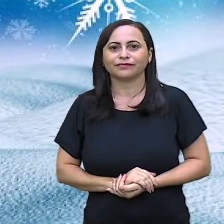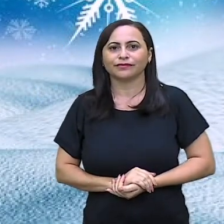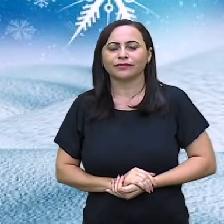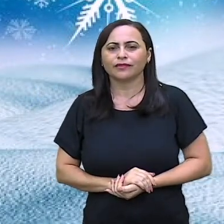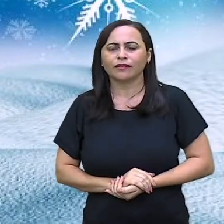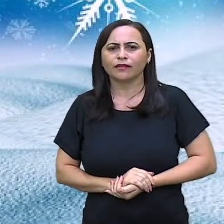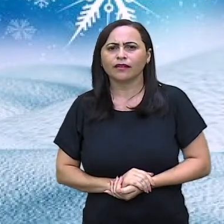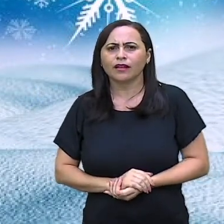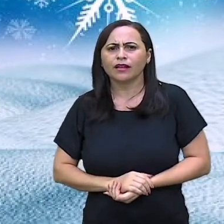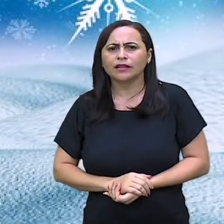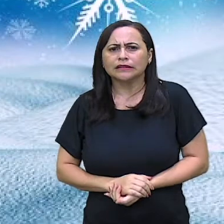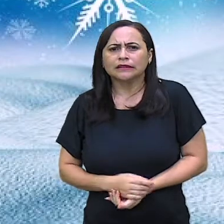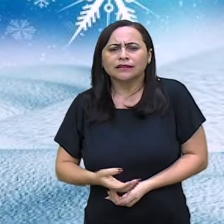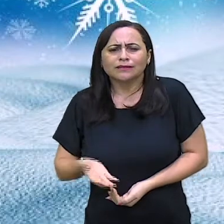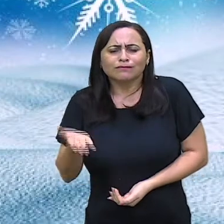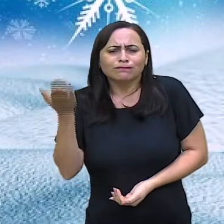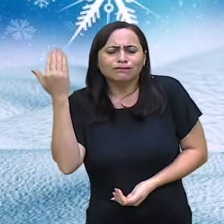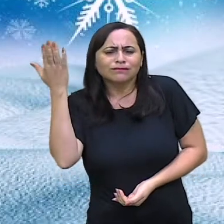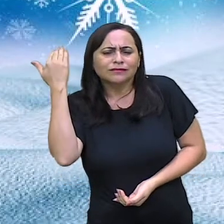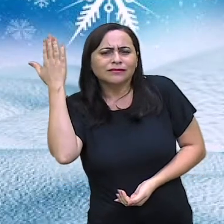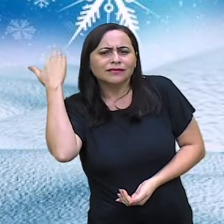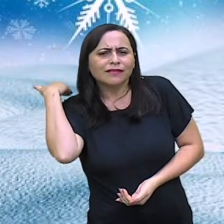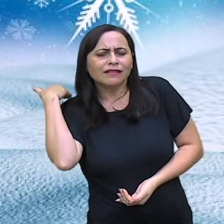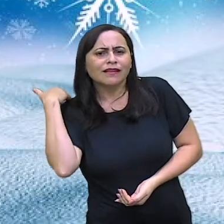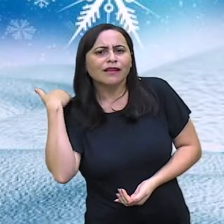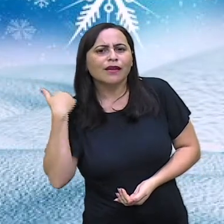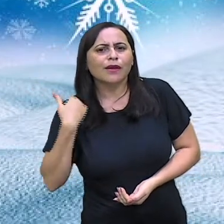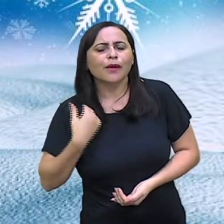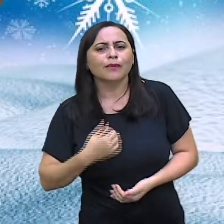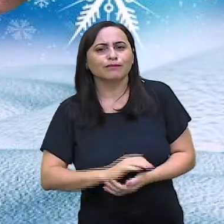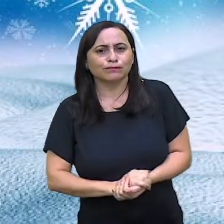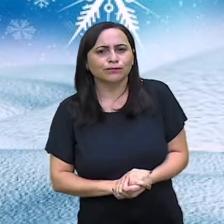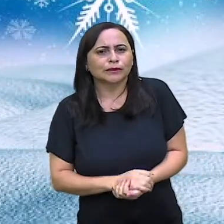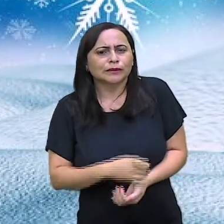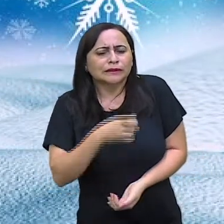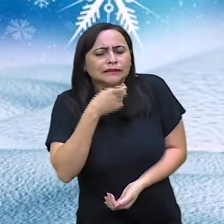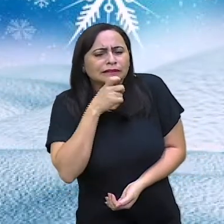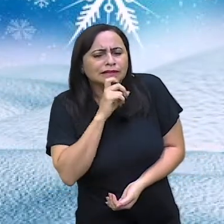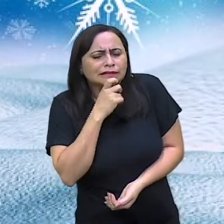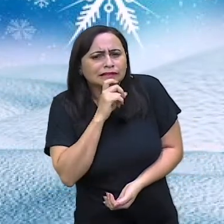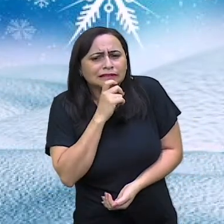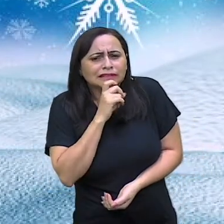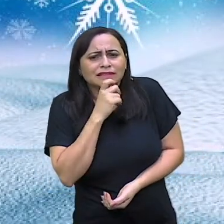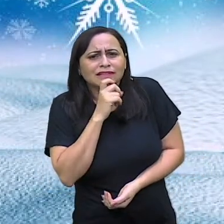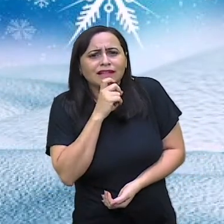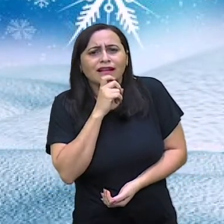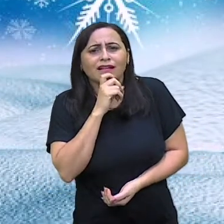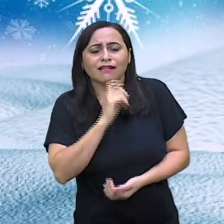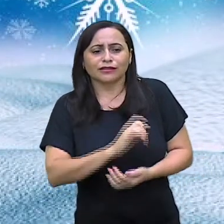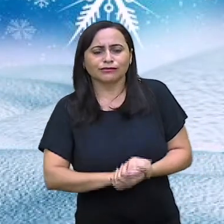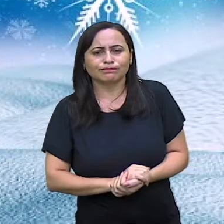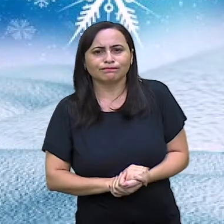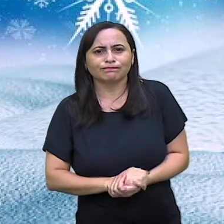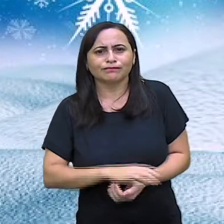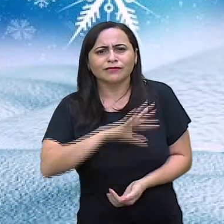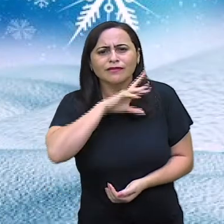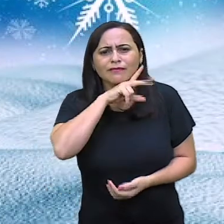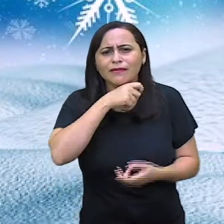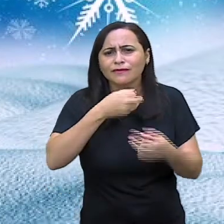Durante a era glacial, quando tinha muito frio, muitos animais